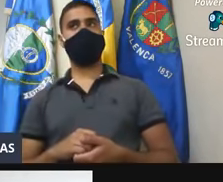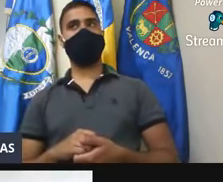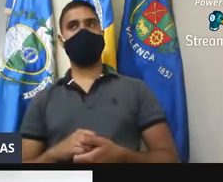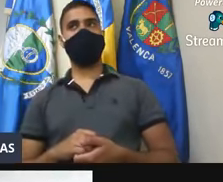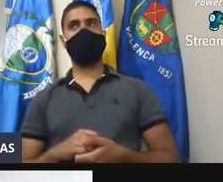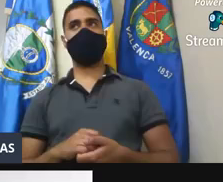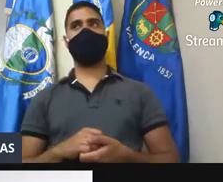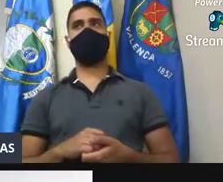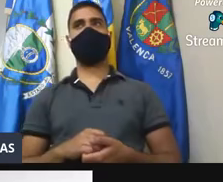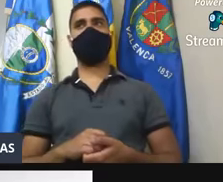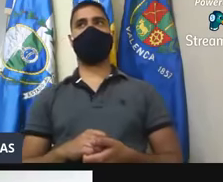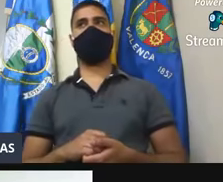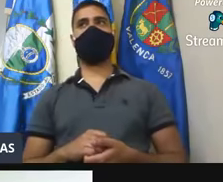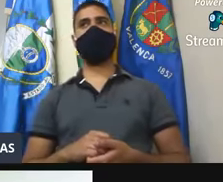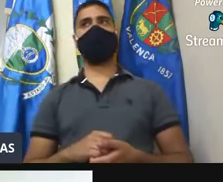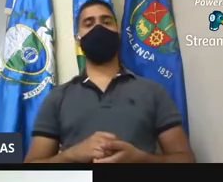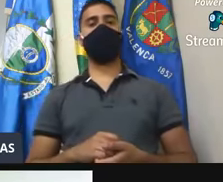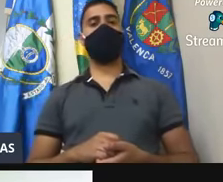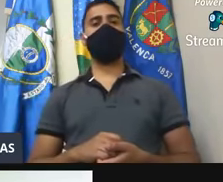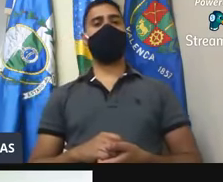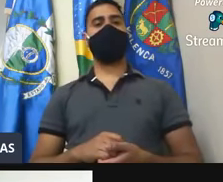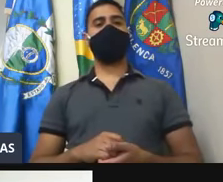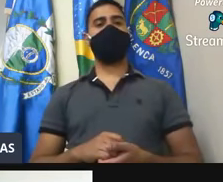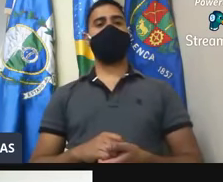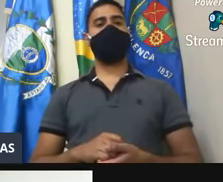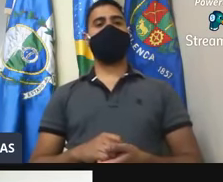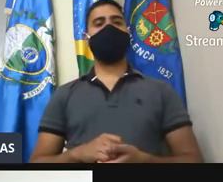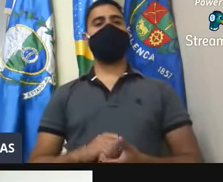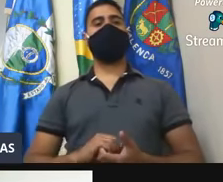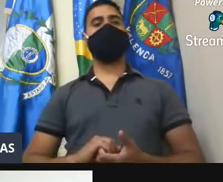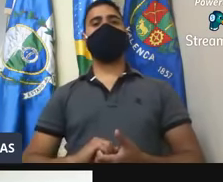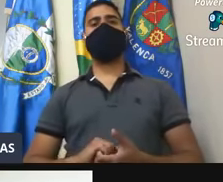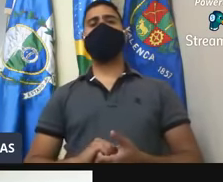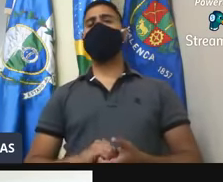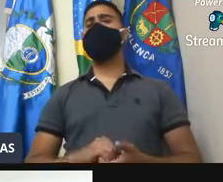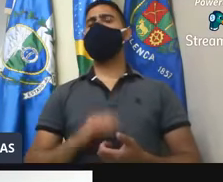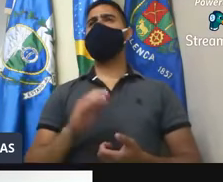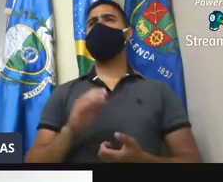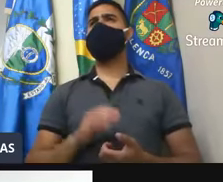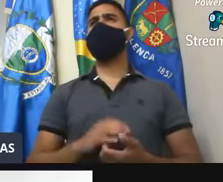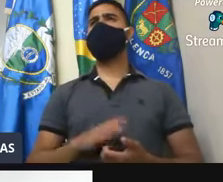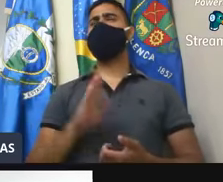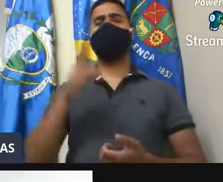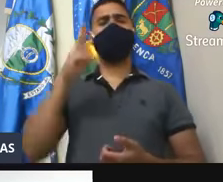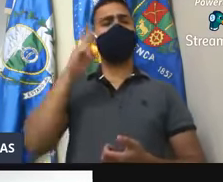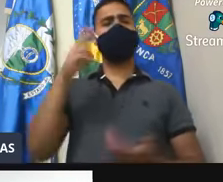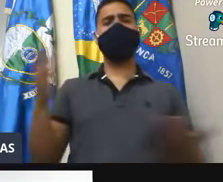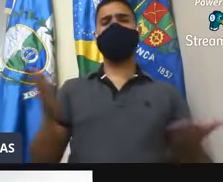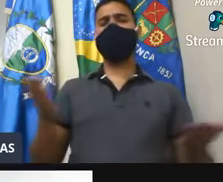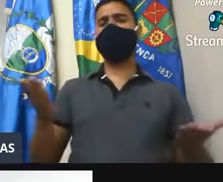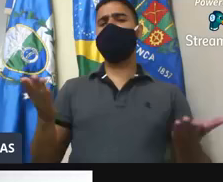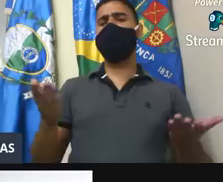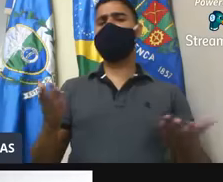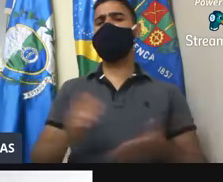sem assistência. Não, eu queria dizer só o seguinte, como todo mundo está vendo, já está chegando naquela época,